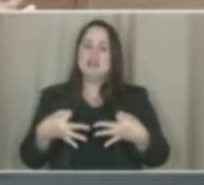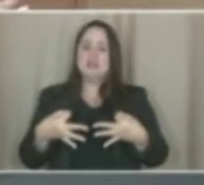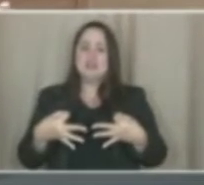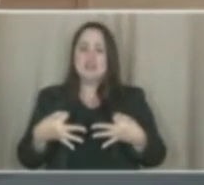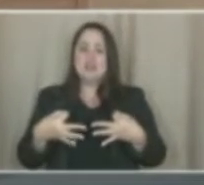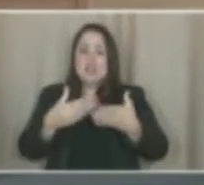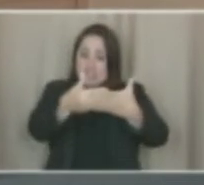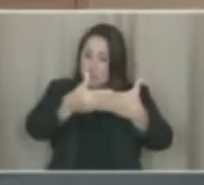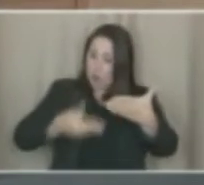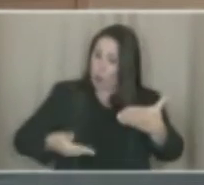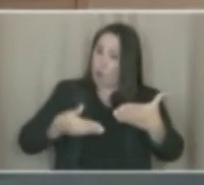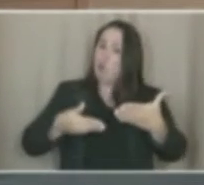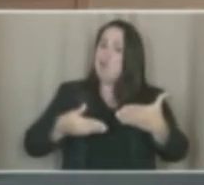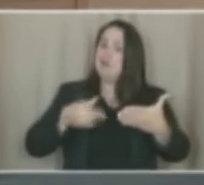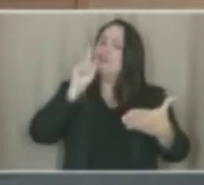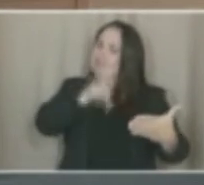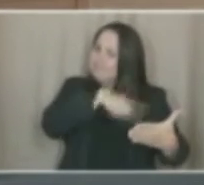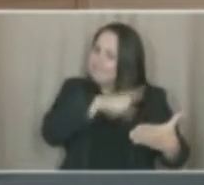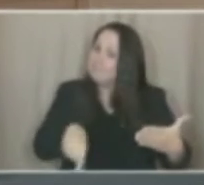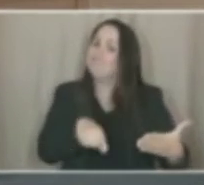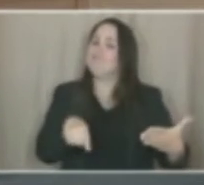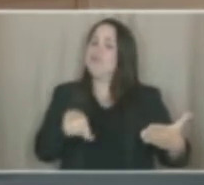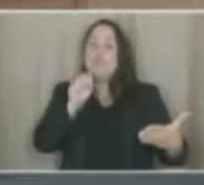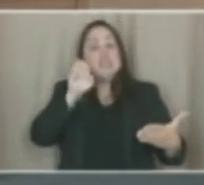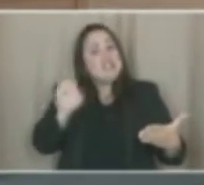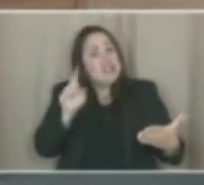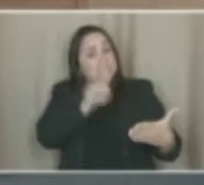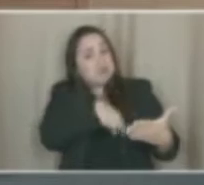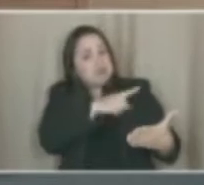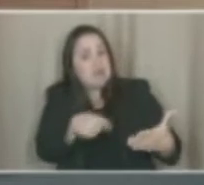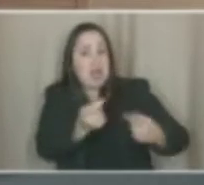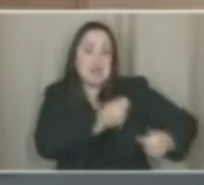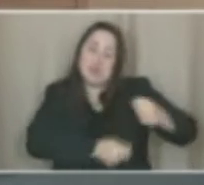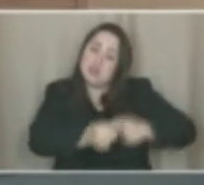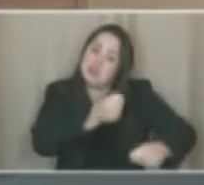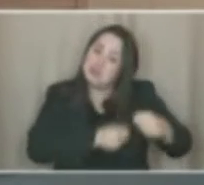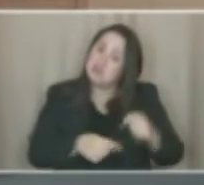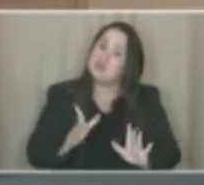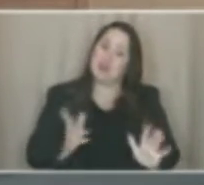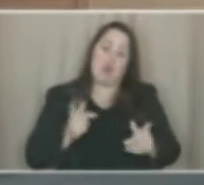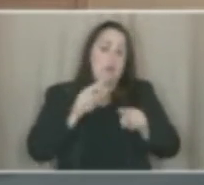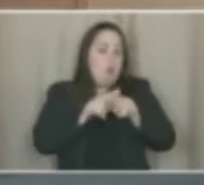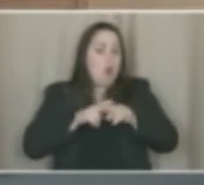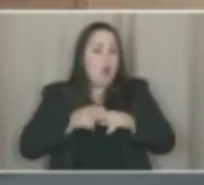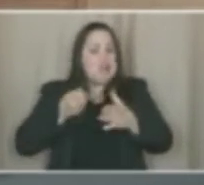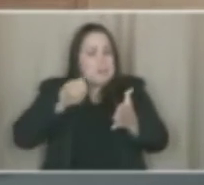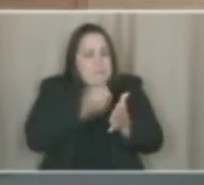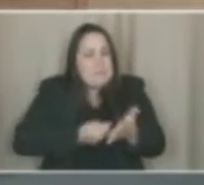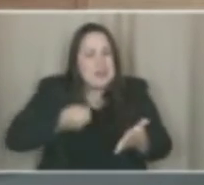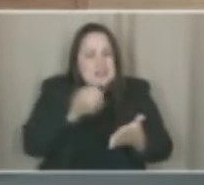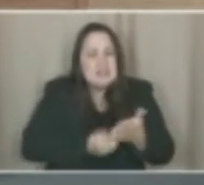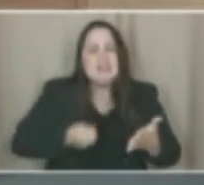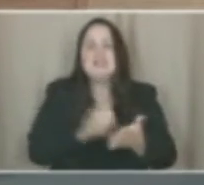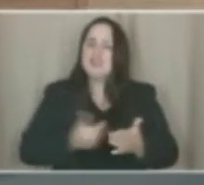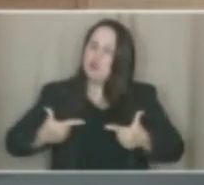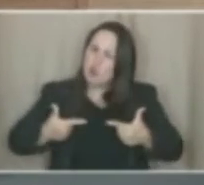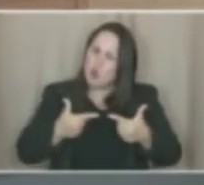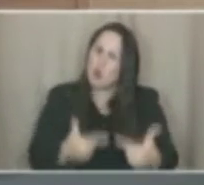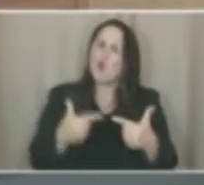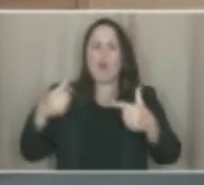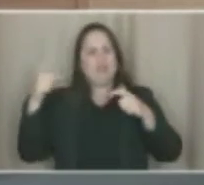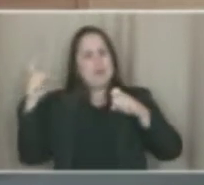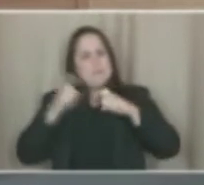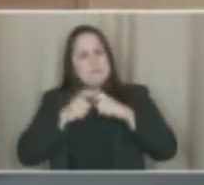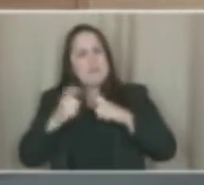será revogada. Se ela não for revogada administrativamente, por pressão dos próprios médicos e médicas, das